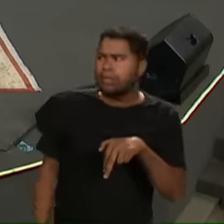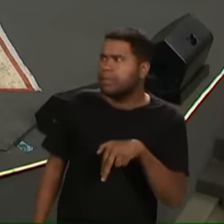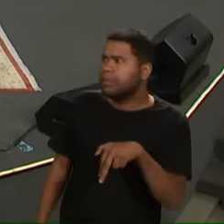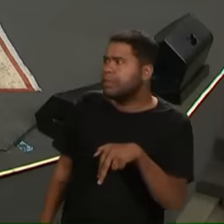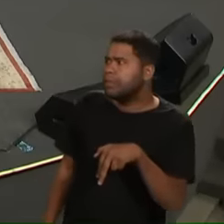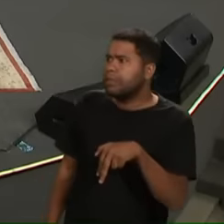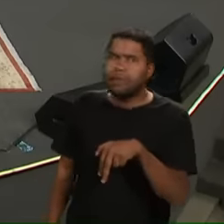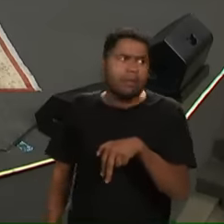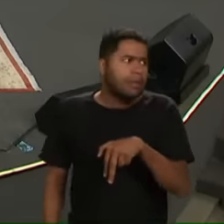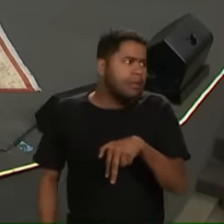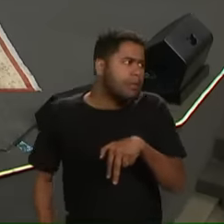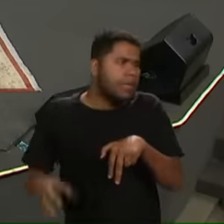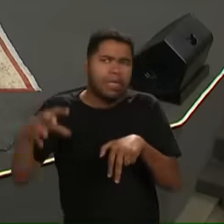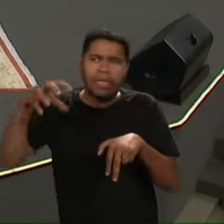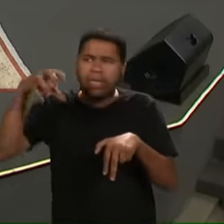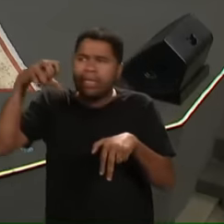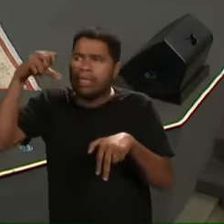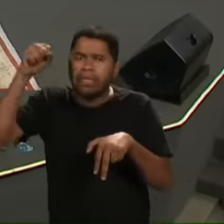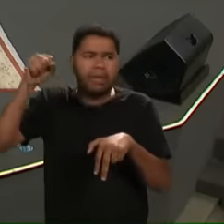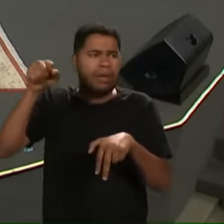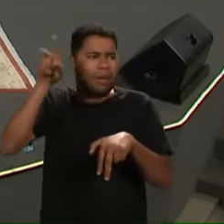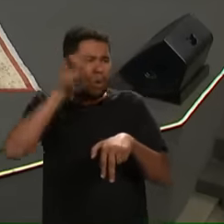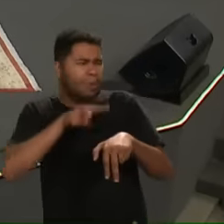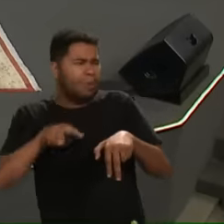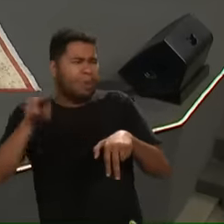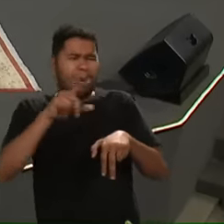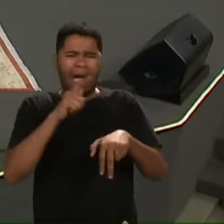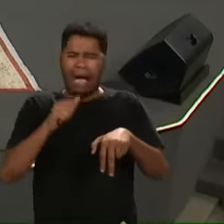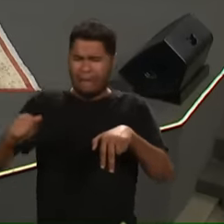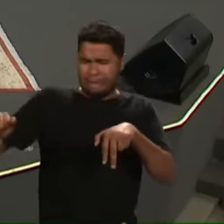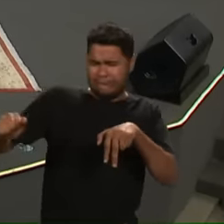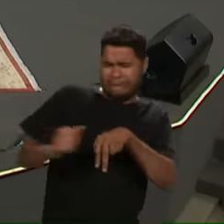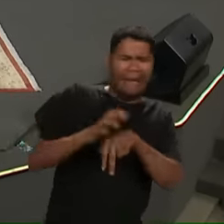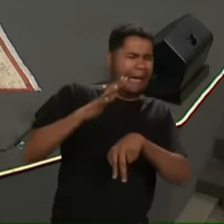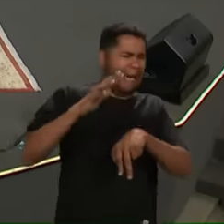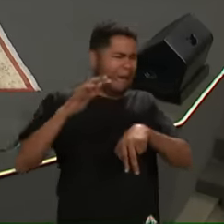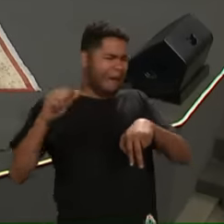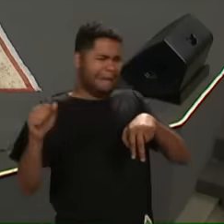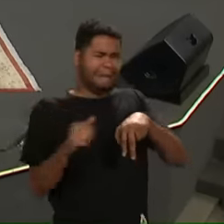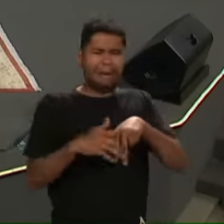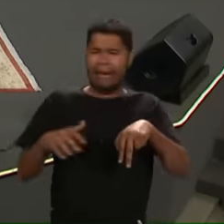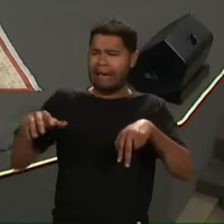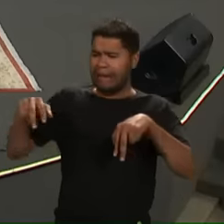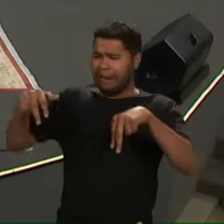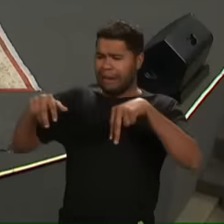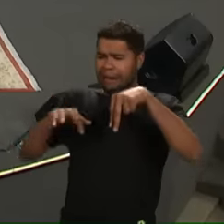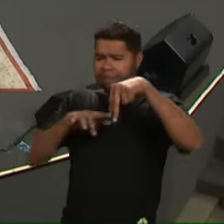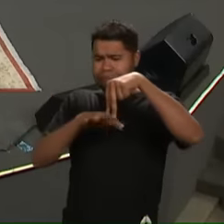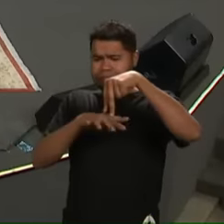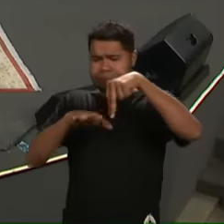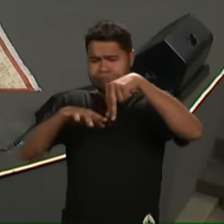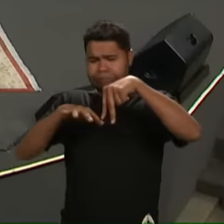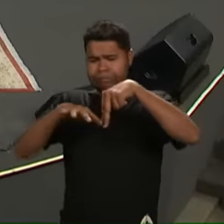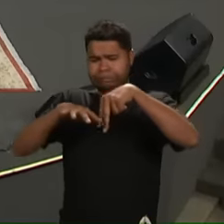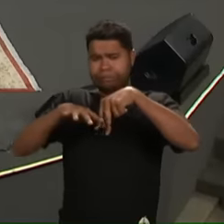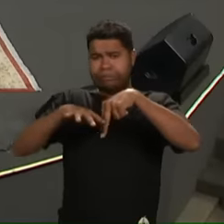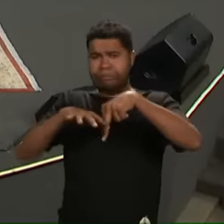escuridão O vento As ondas Aí de a pouco Ele começou a afundar